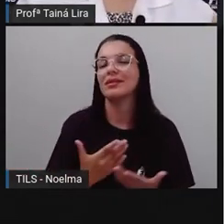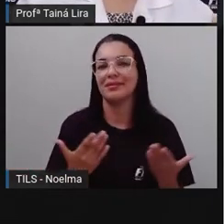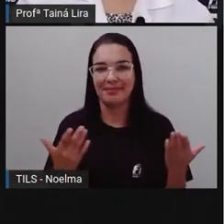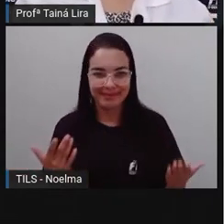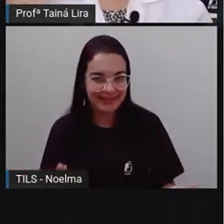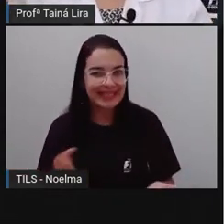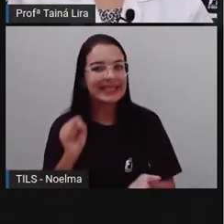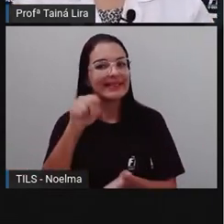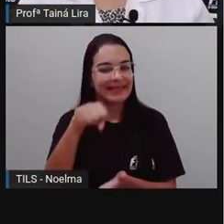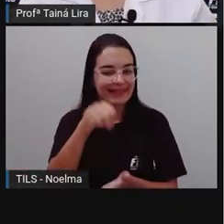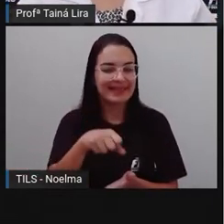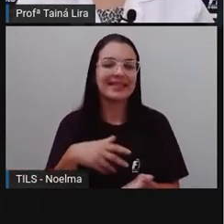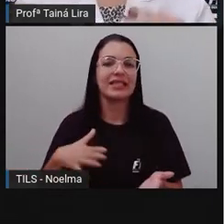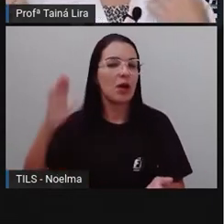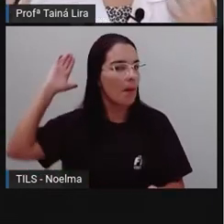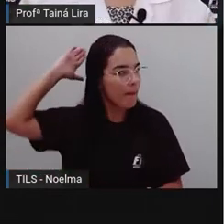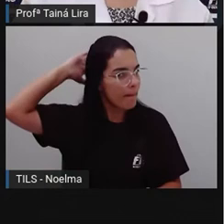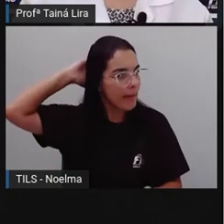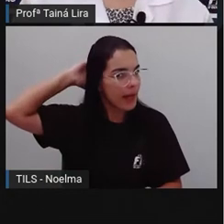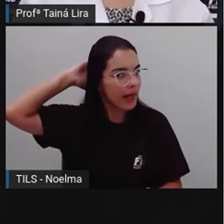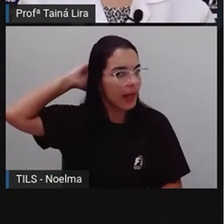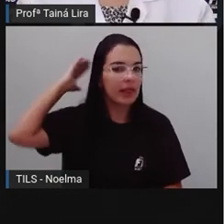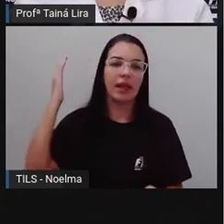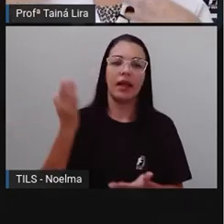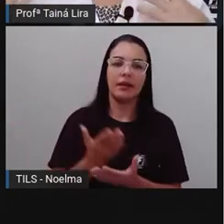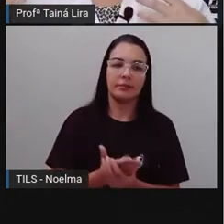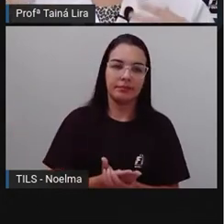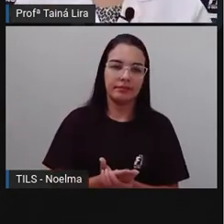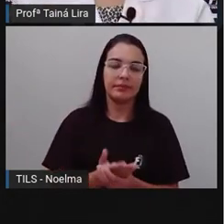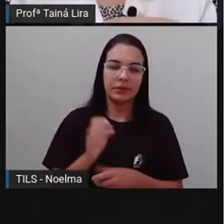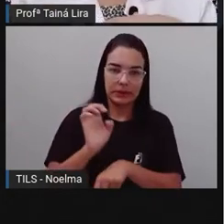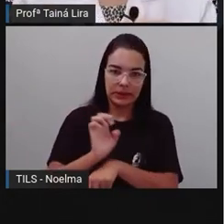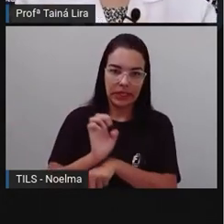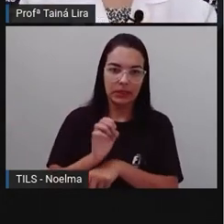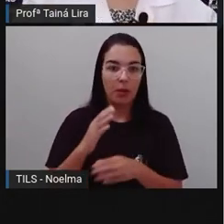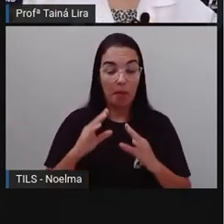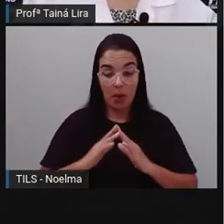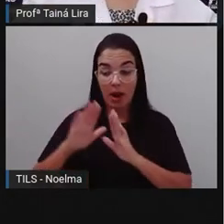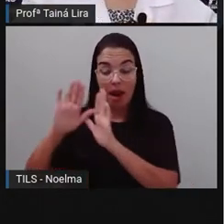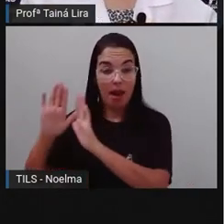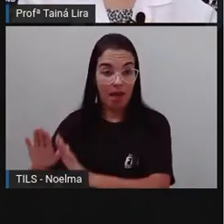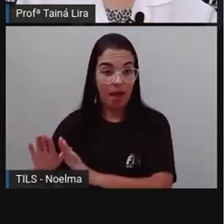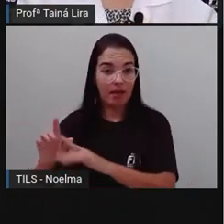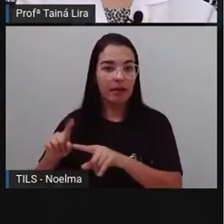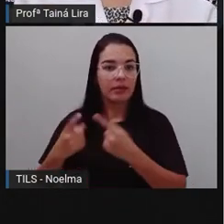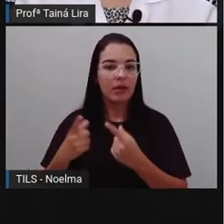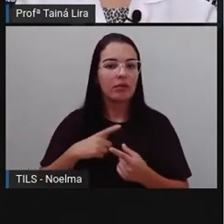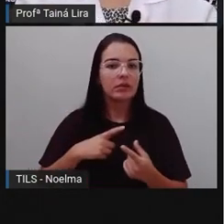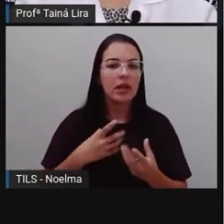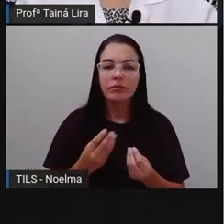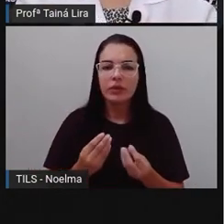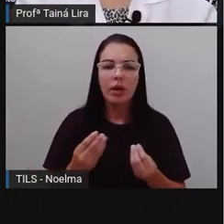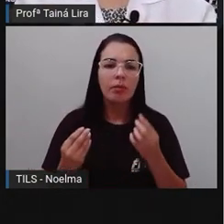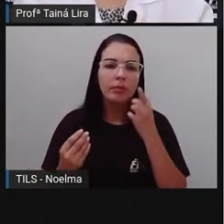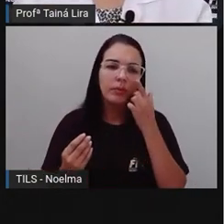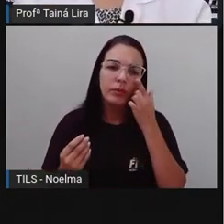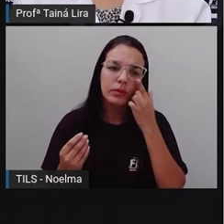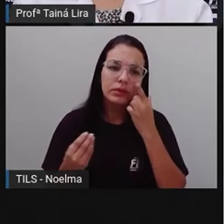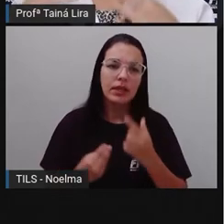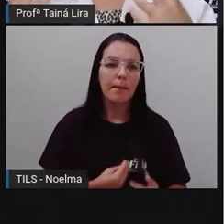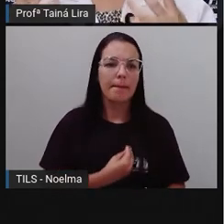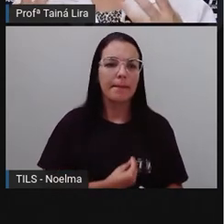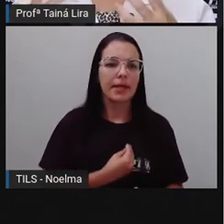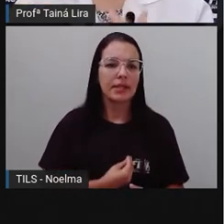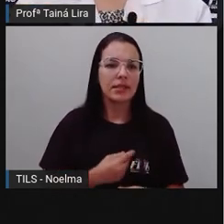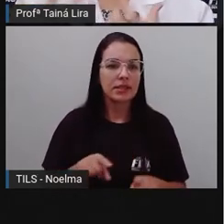em Santa Catarina, no Paraná, certo? E nós tivemos aqui no Brasil a presença muito